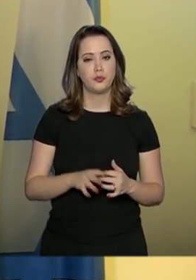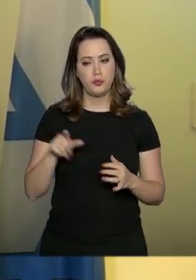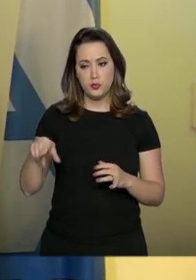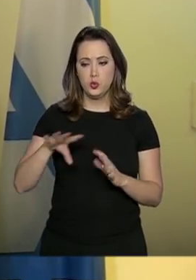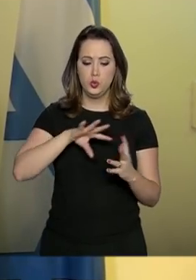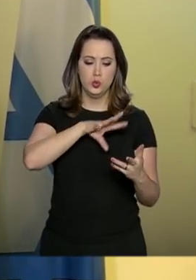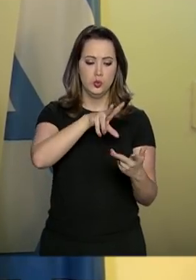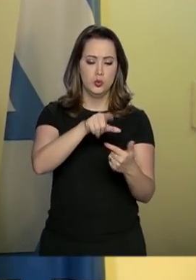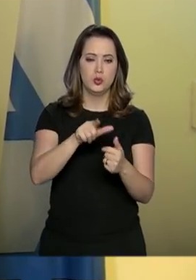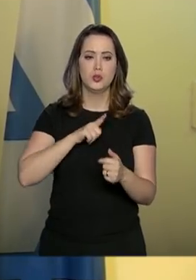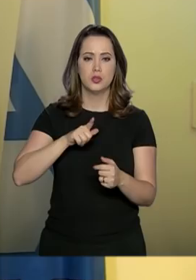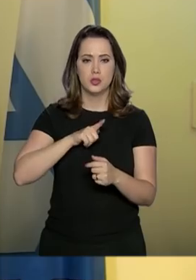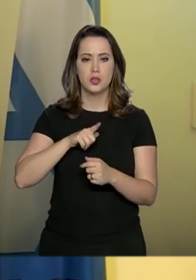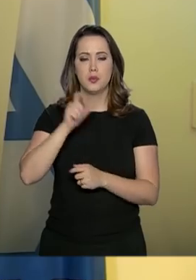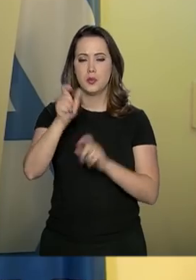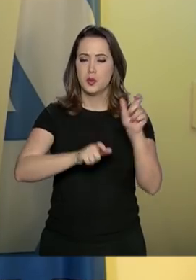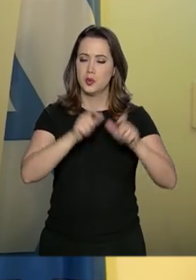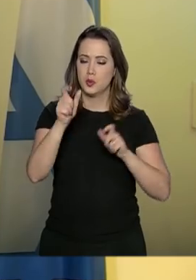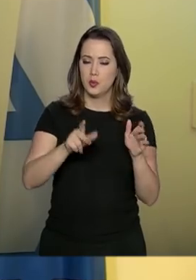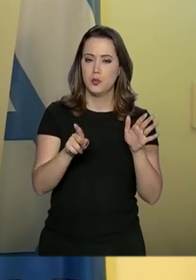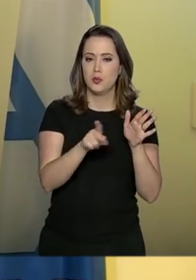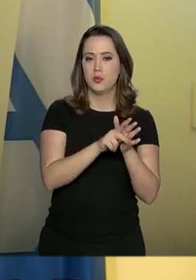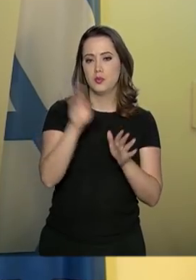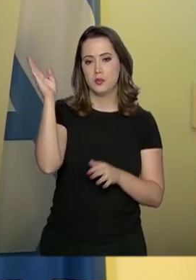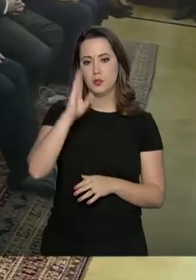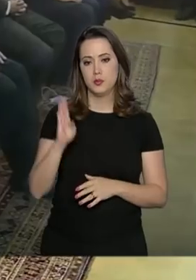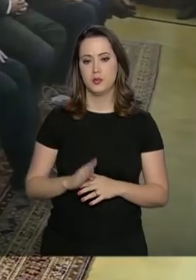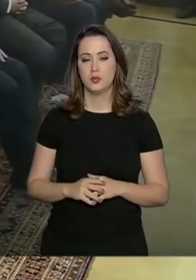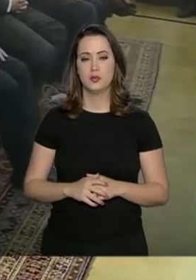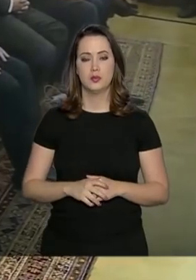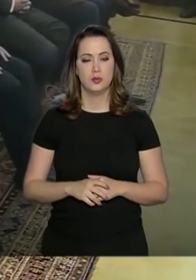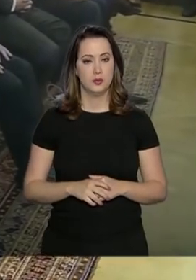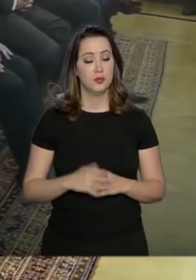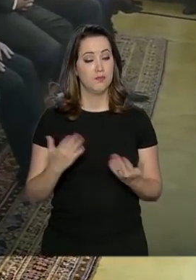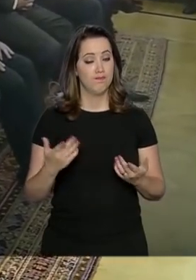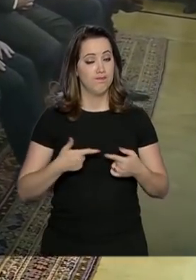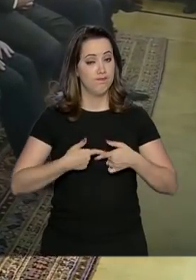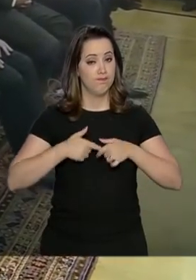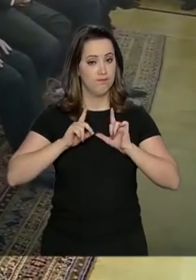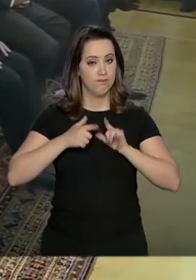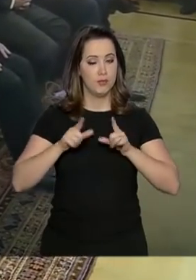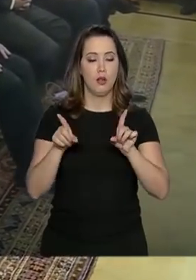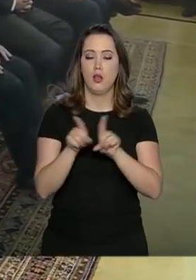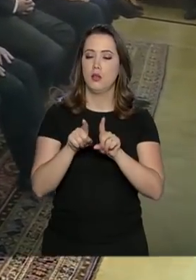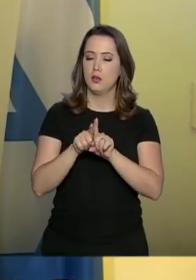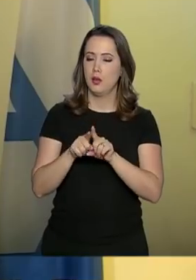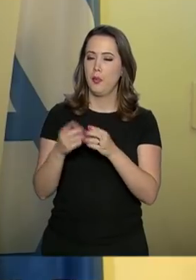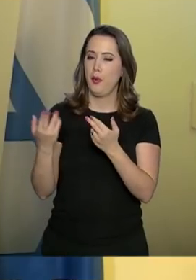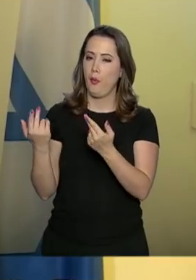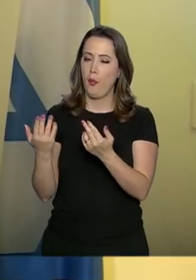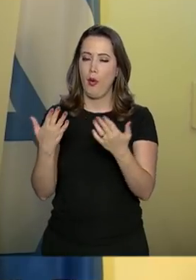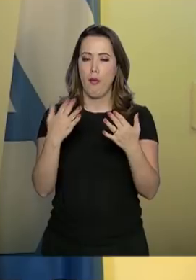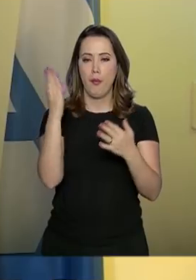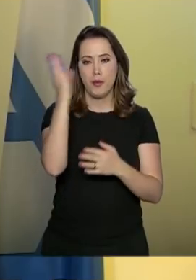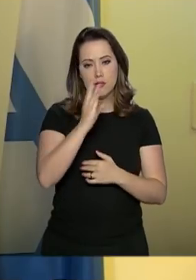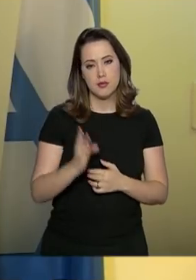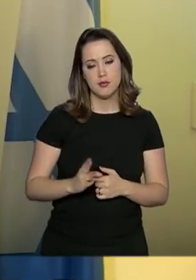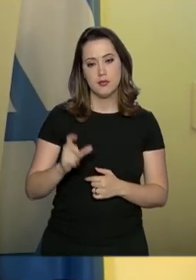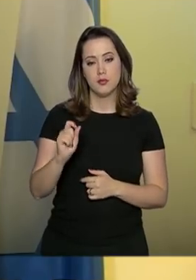mundo todo tem gente maravilhosa do Brasil. Israel também se aproxima do Brasil